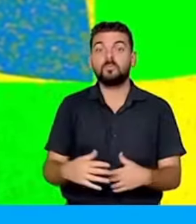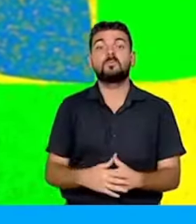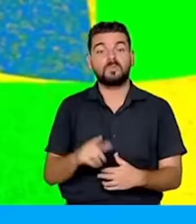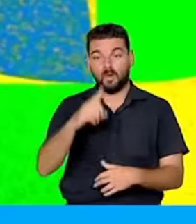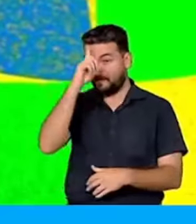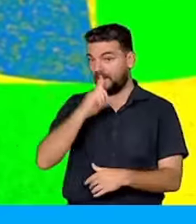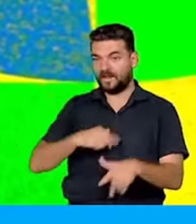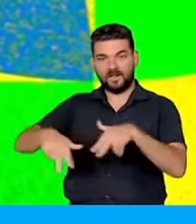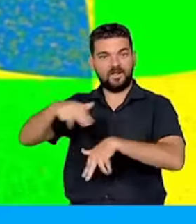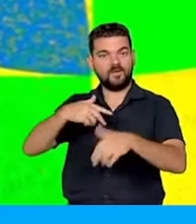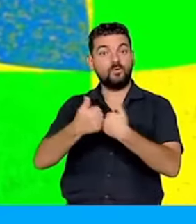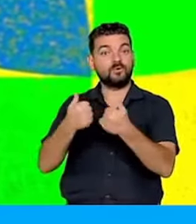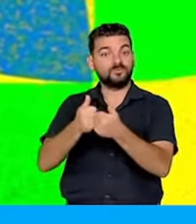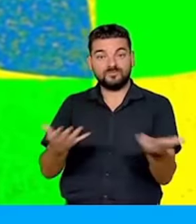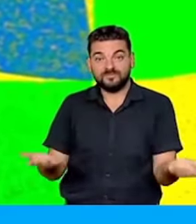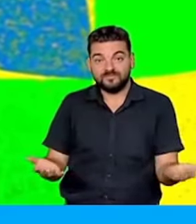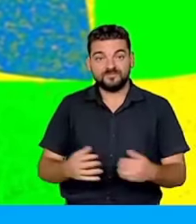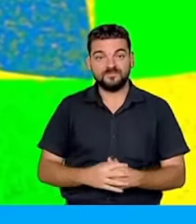amarelinhos que estão aí.